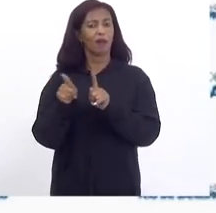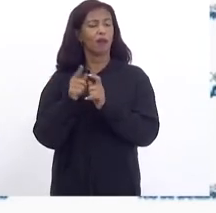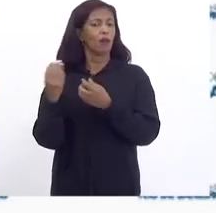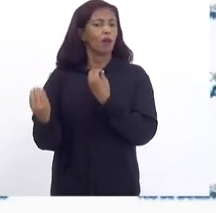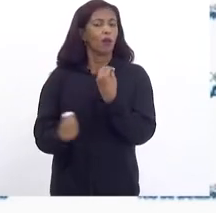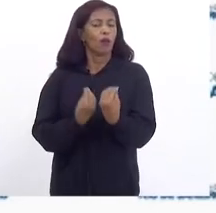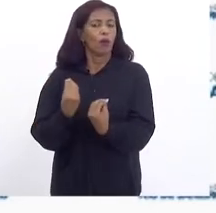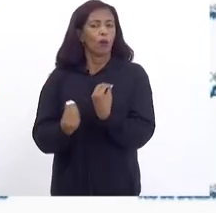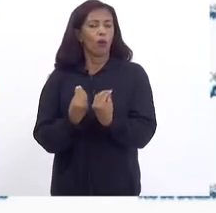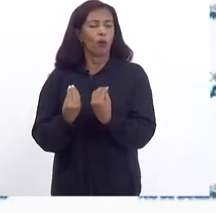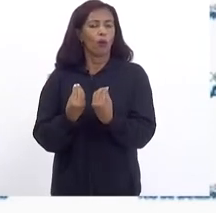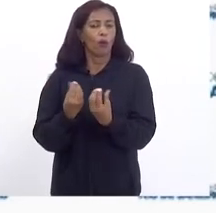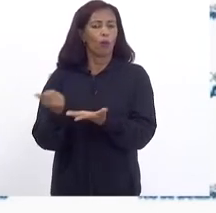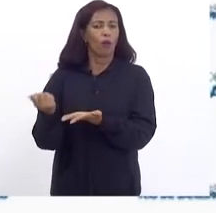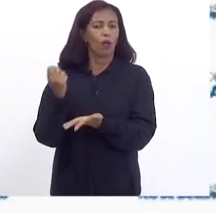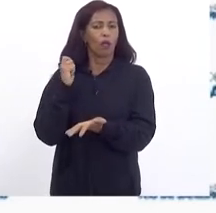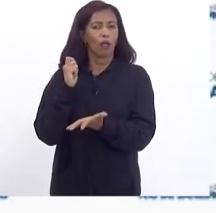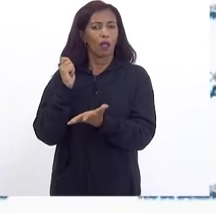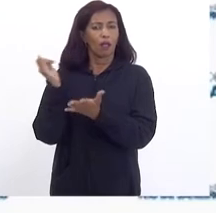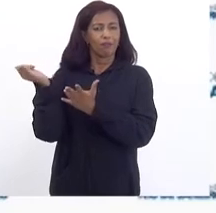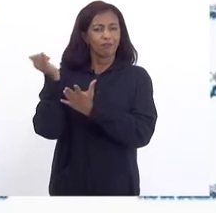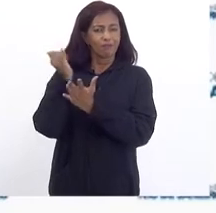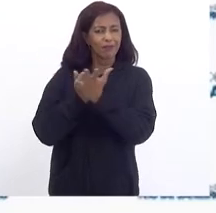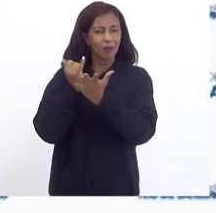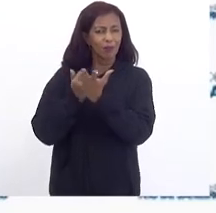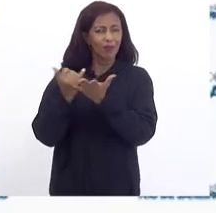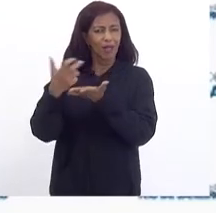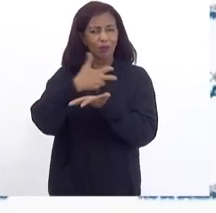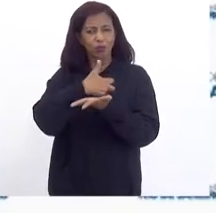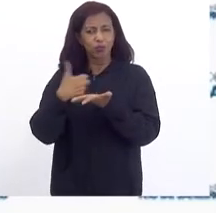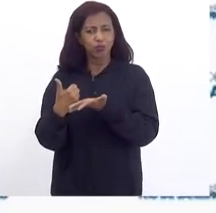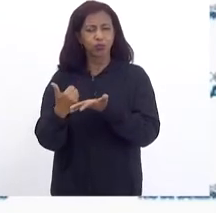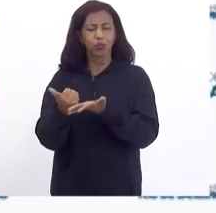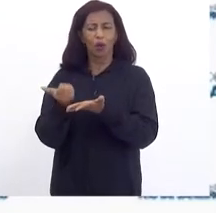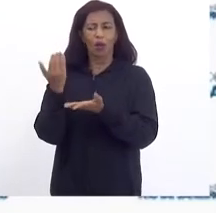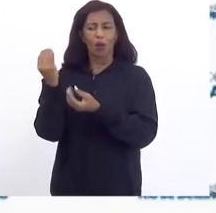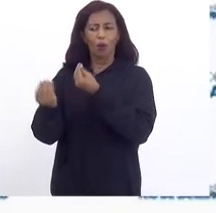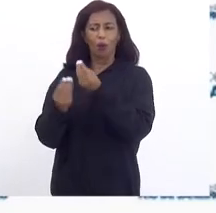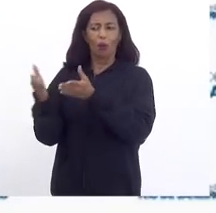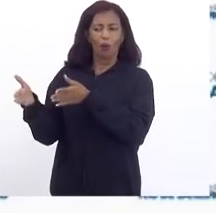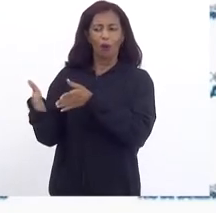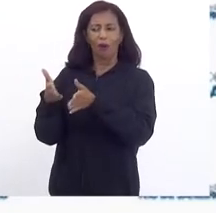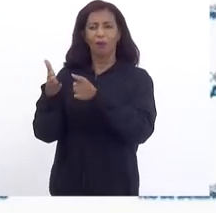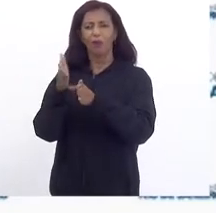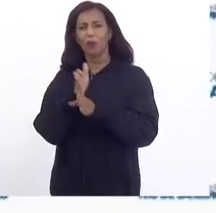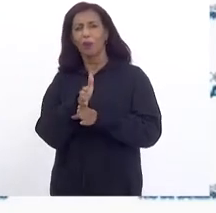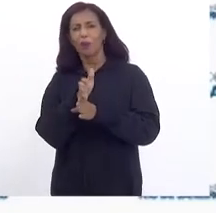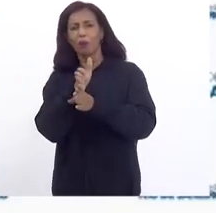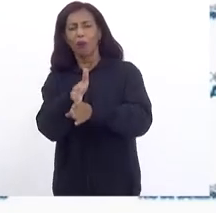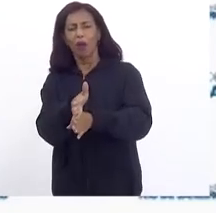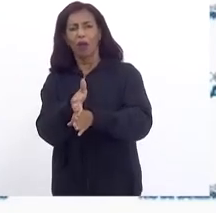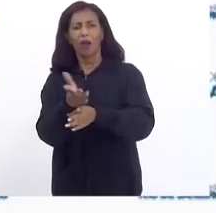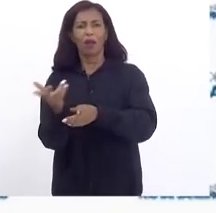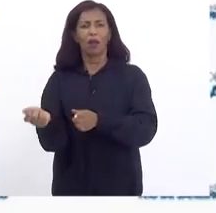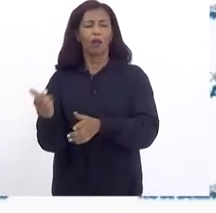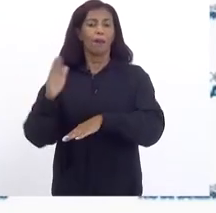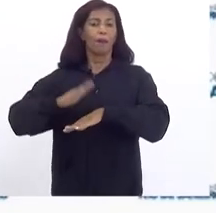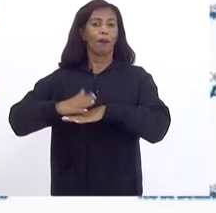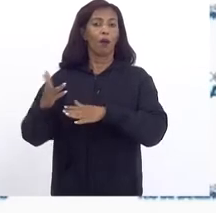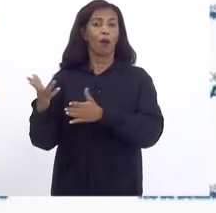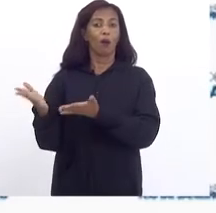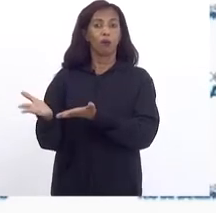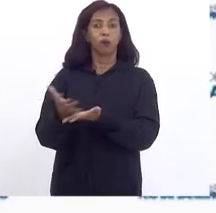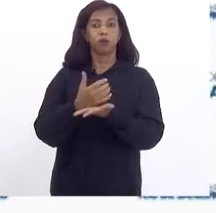é Tributado Origem Destino Aquele que nós Poderíamos ter O maior nível De arrecadação Que seria